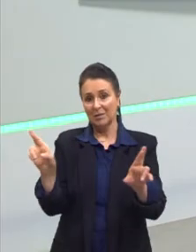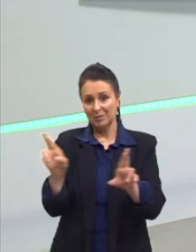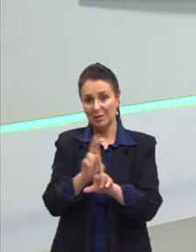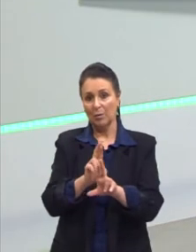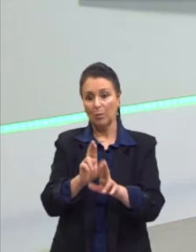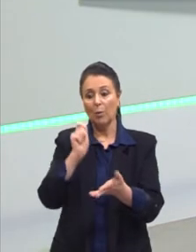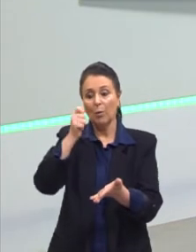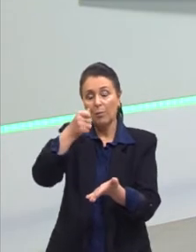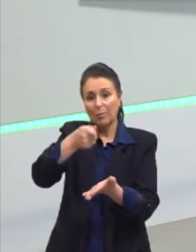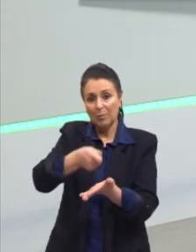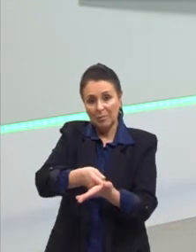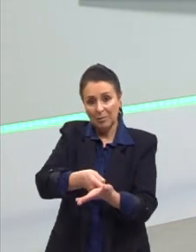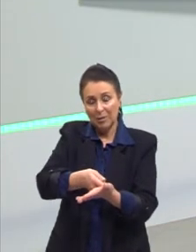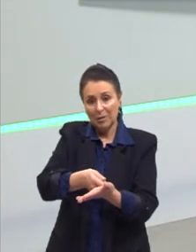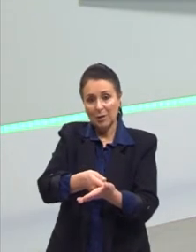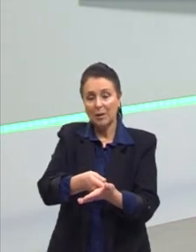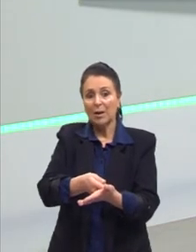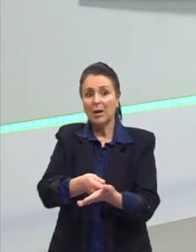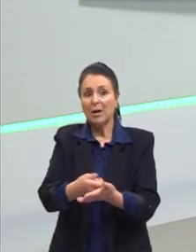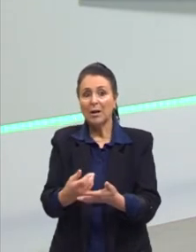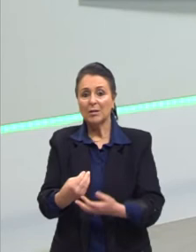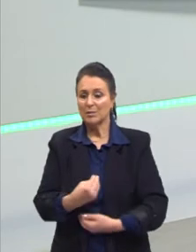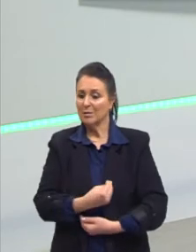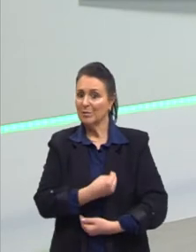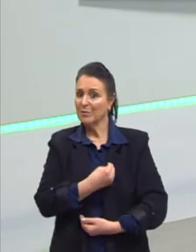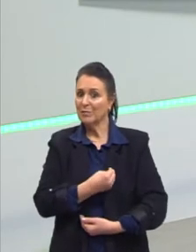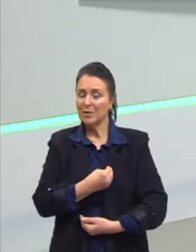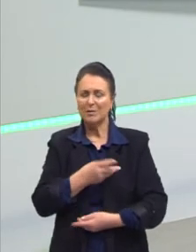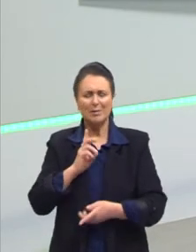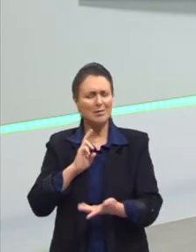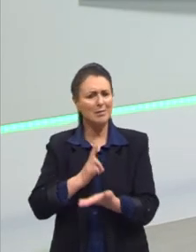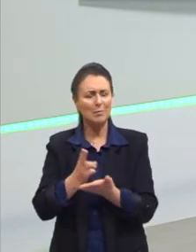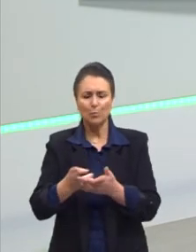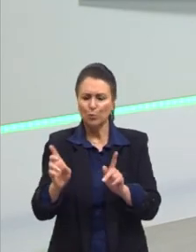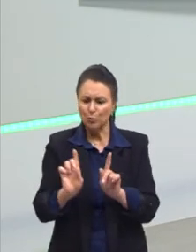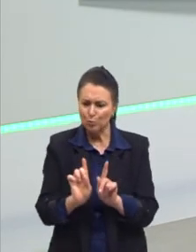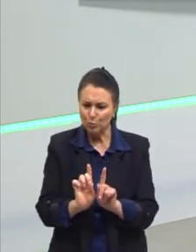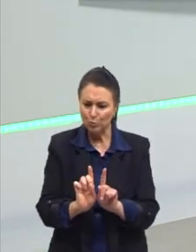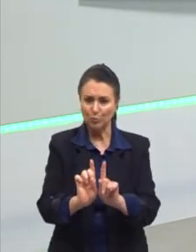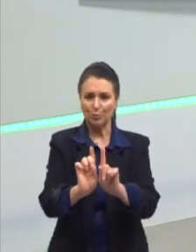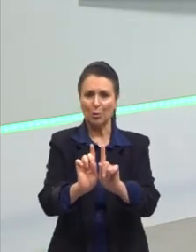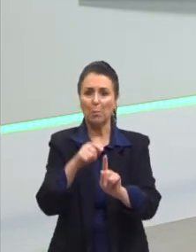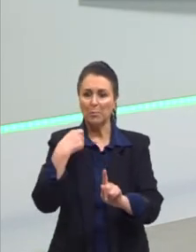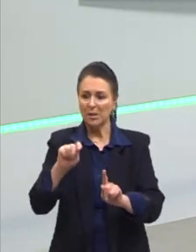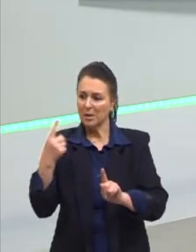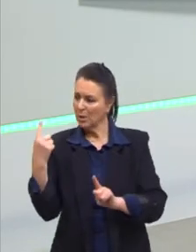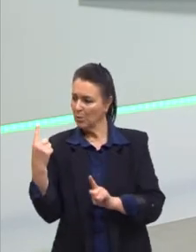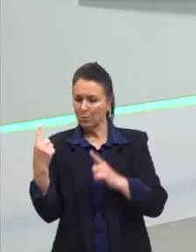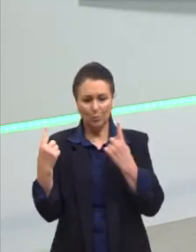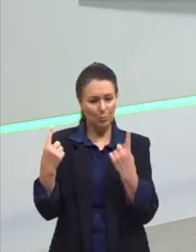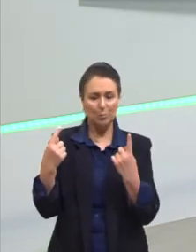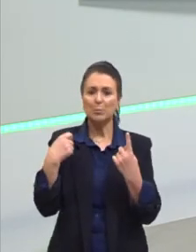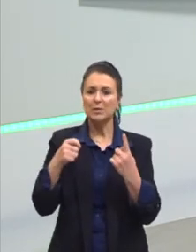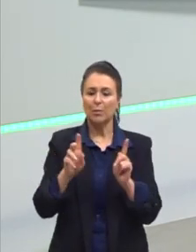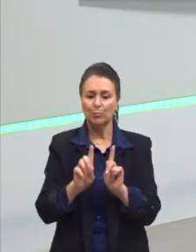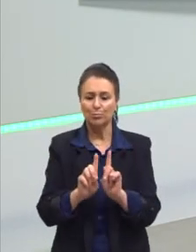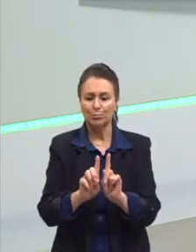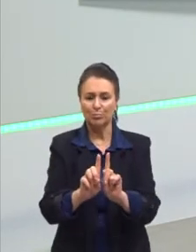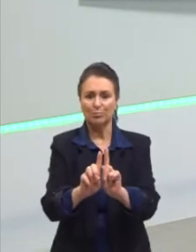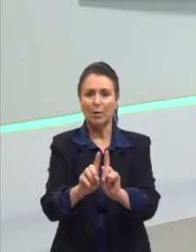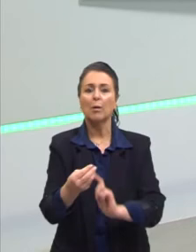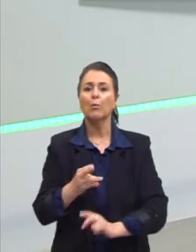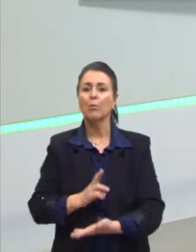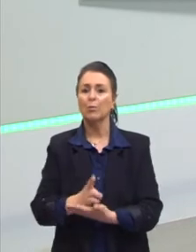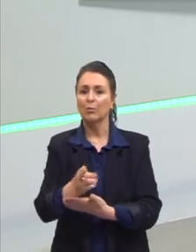obrigatório. Eles não vivem um sem o outro. Eles precisam um do outro para sobreviver. Essa é a relação